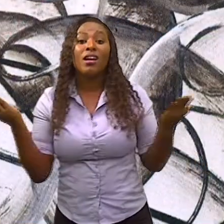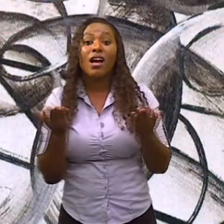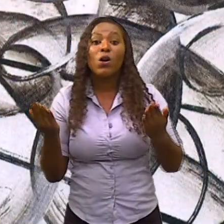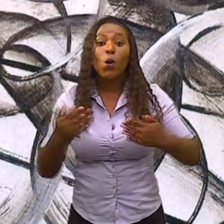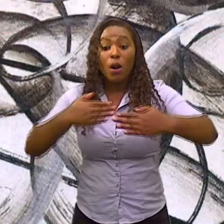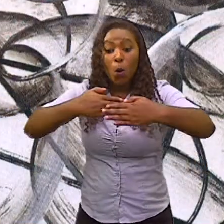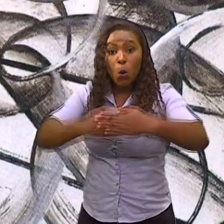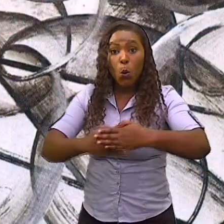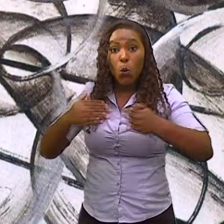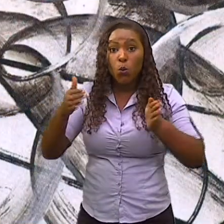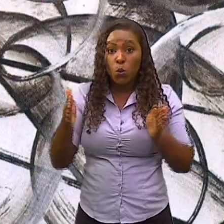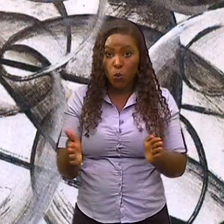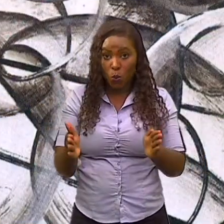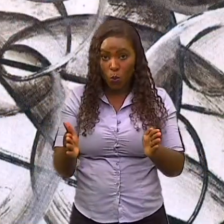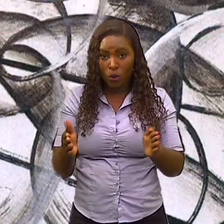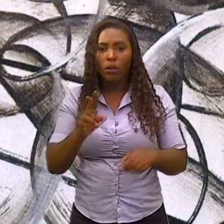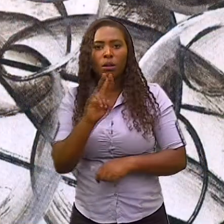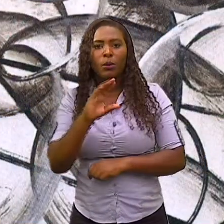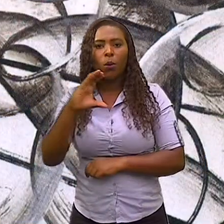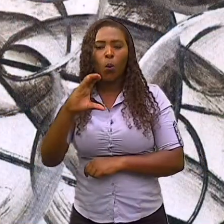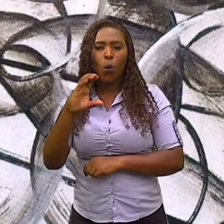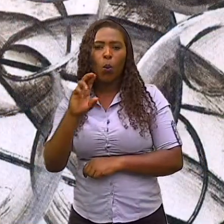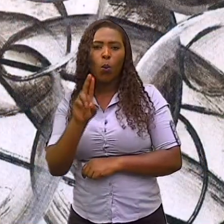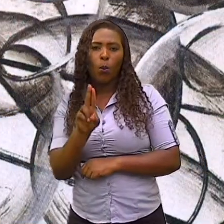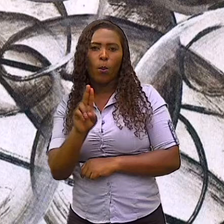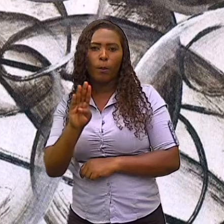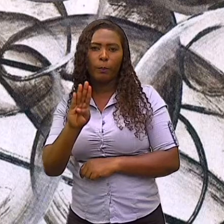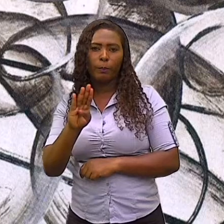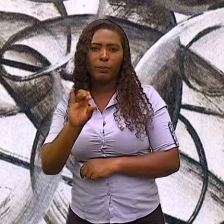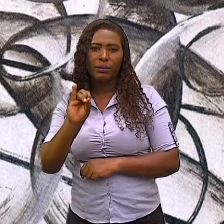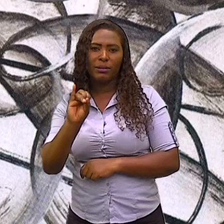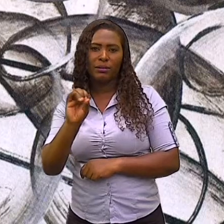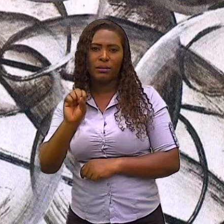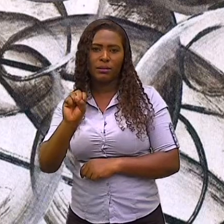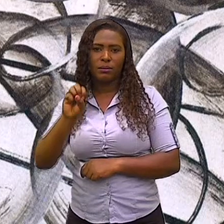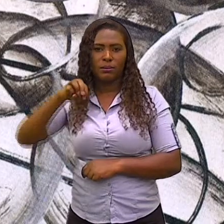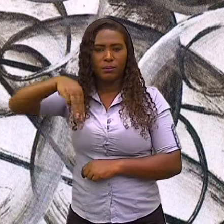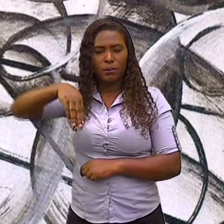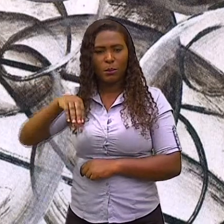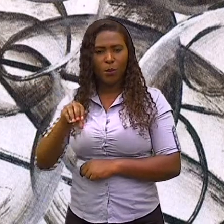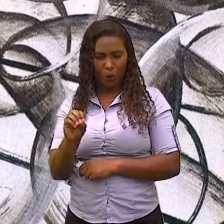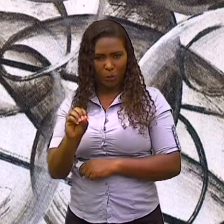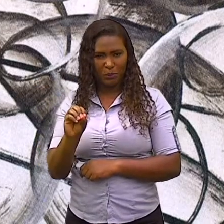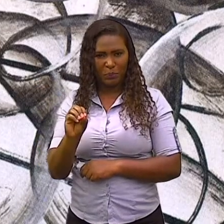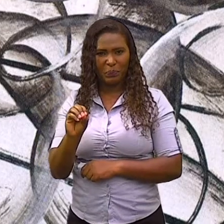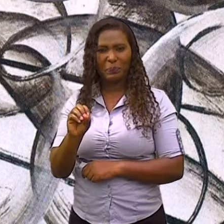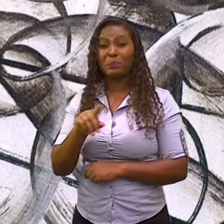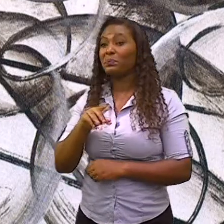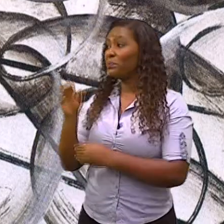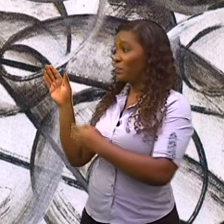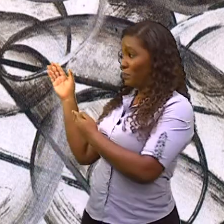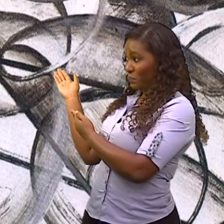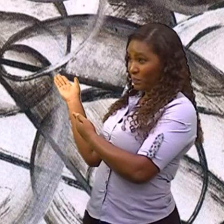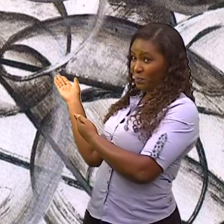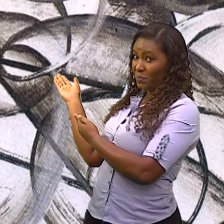Lá no cubismo, nós podemos observar a mesma despreocupação em representar realisticamente